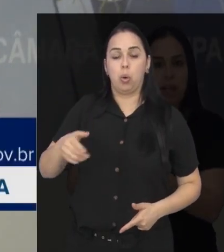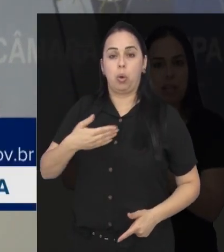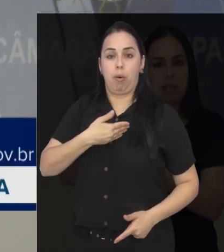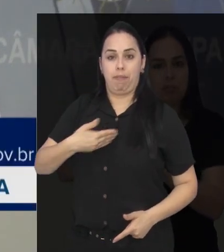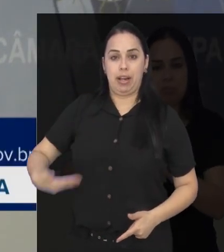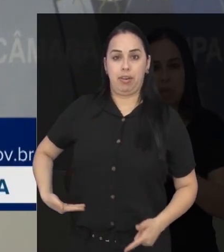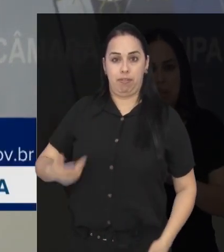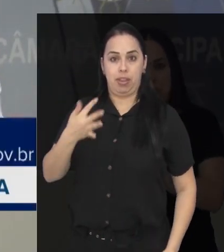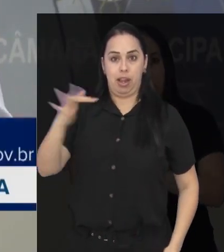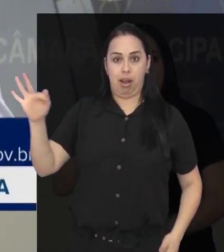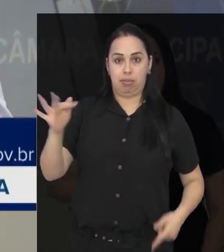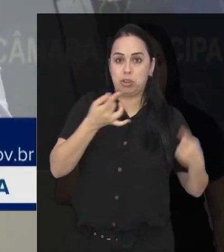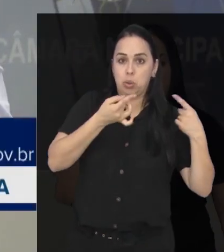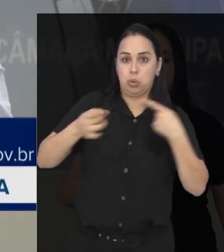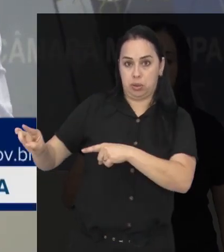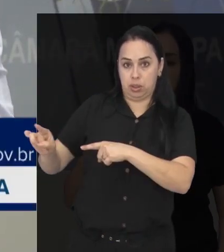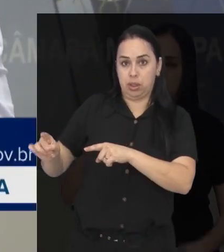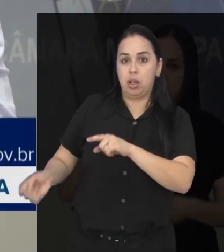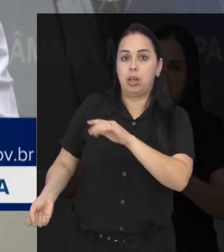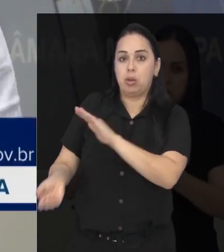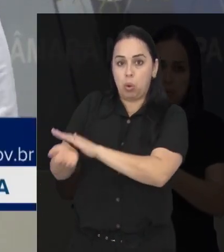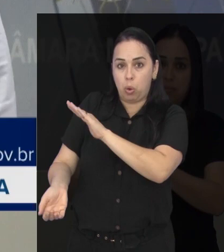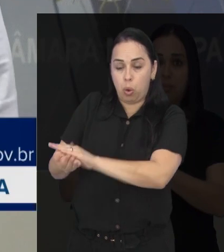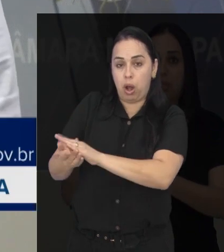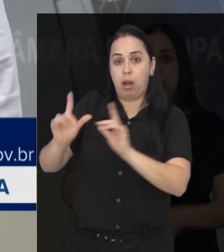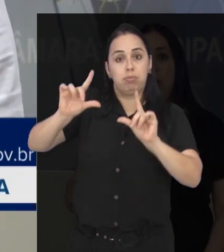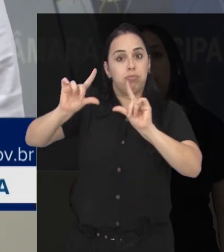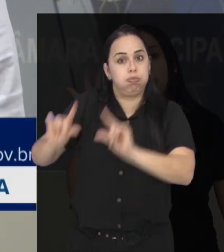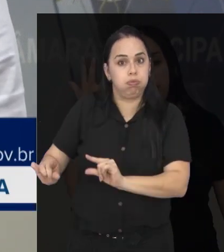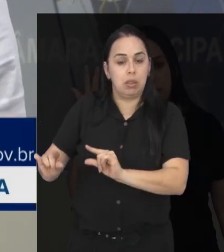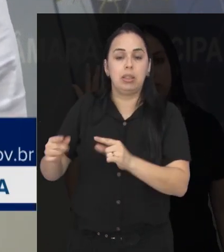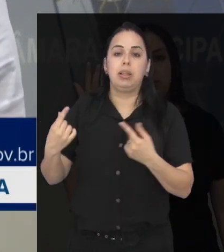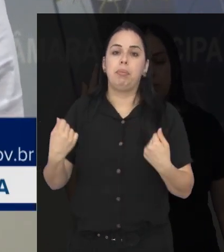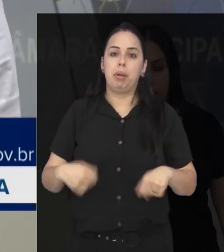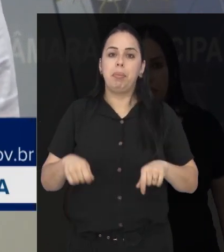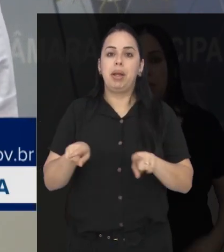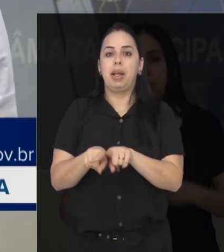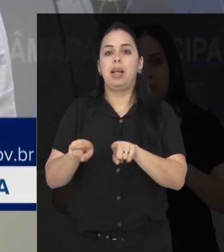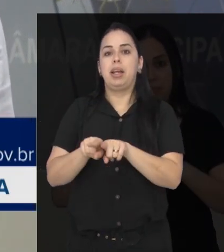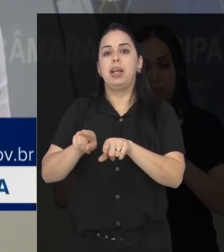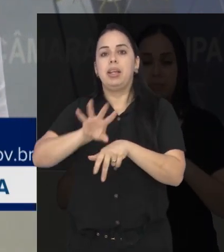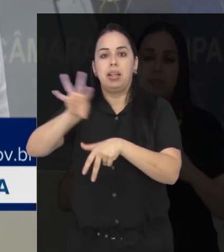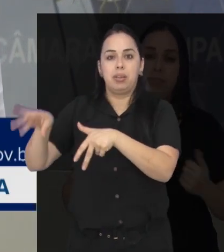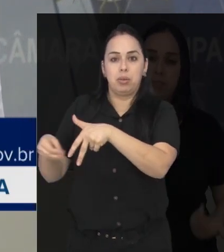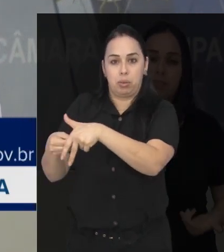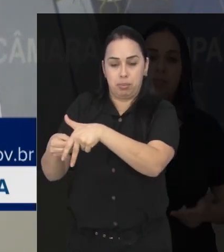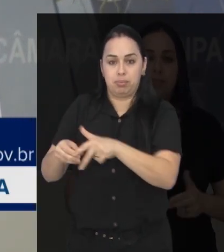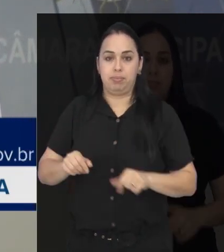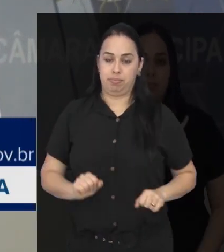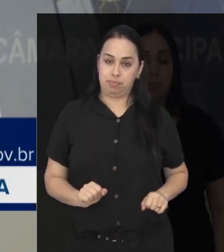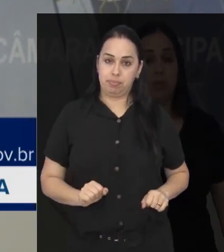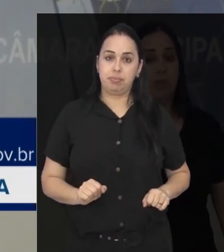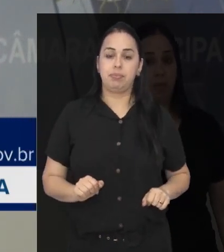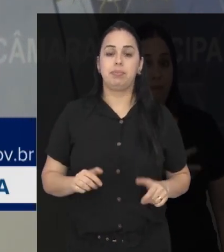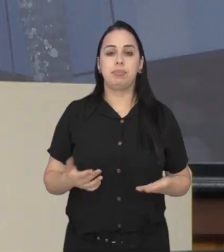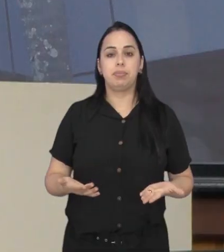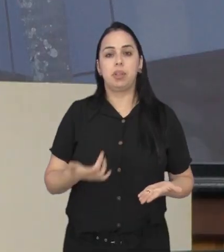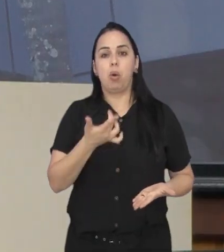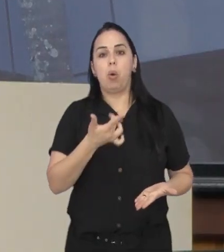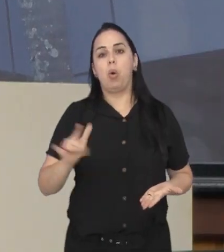Henrique criticou atos do governo federal e pediu medidas anticorrupção para garantir a eficiência na gestão pública.